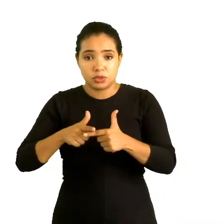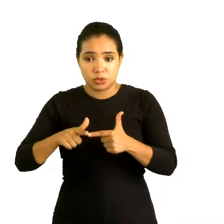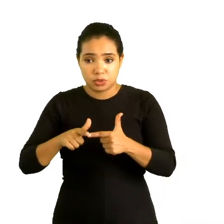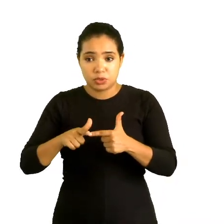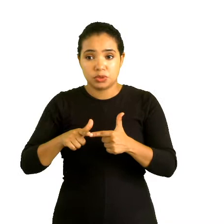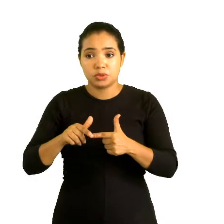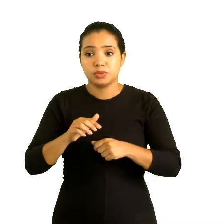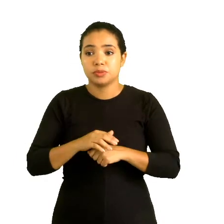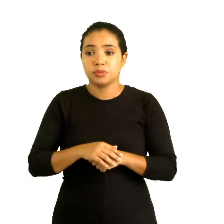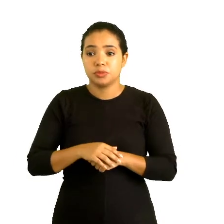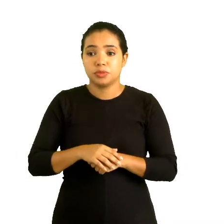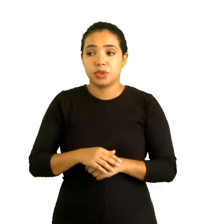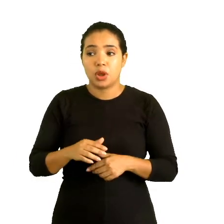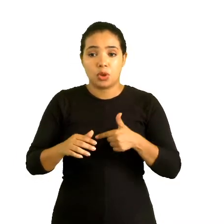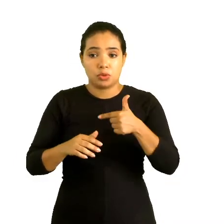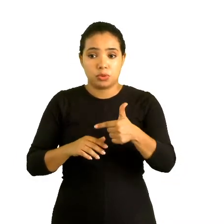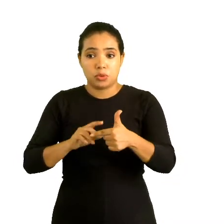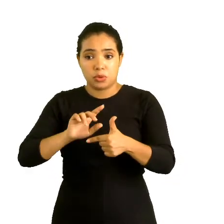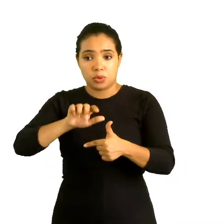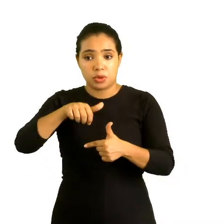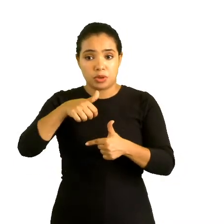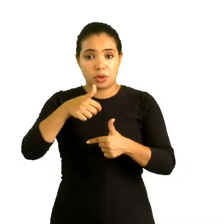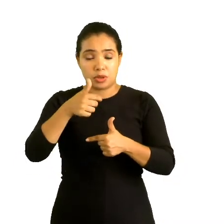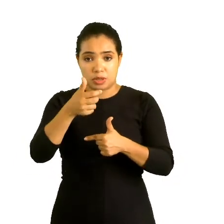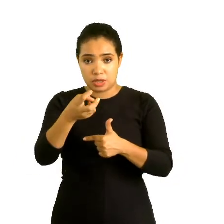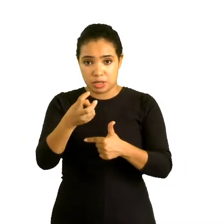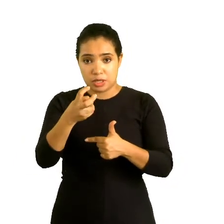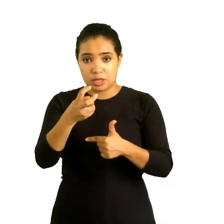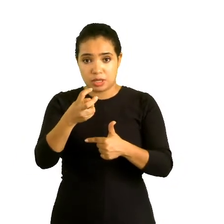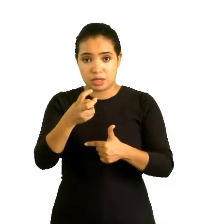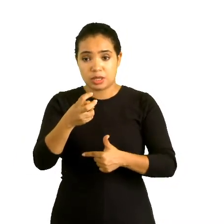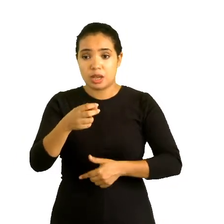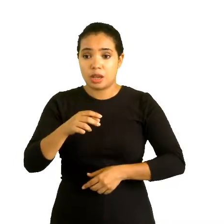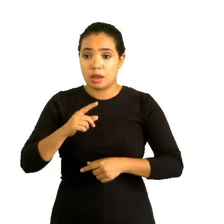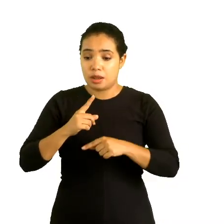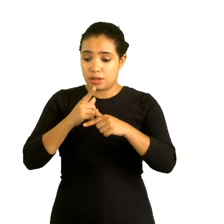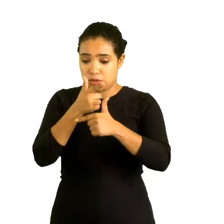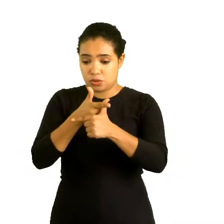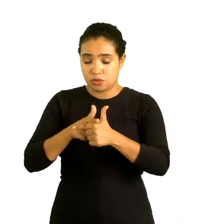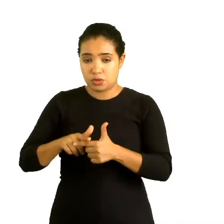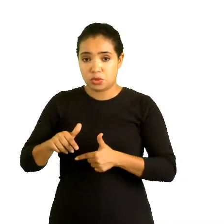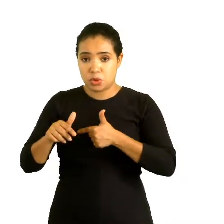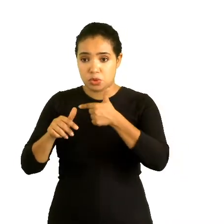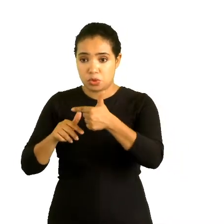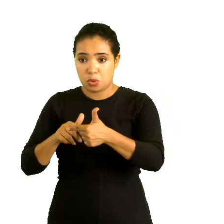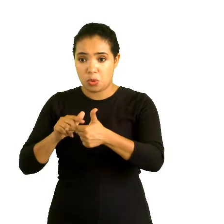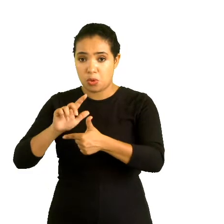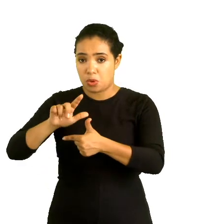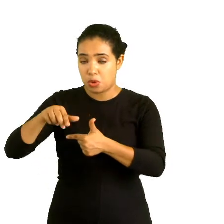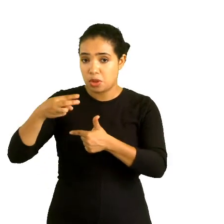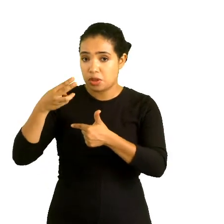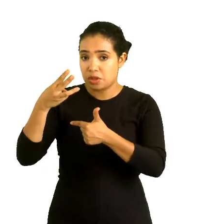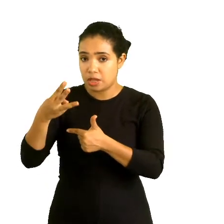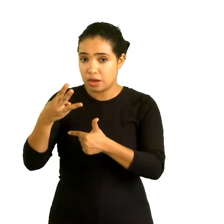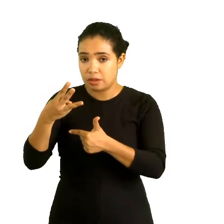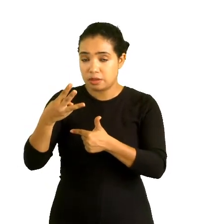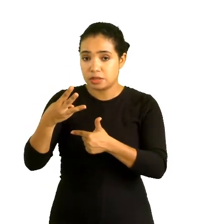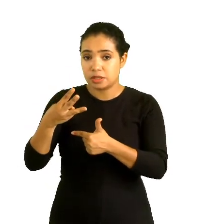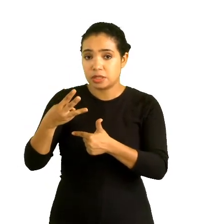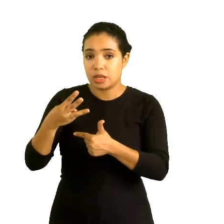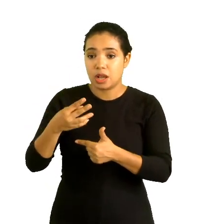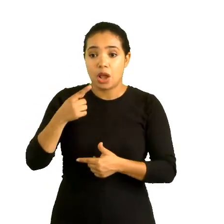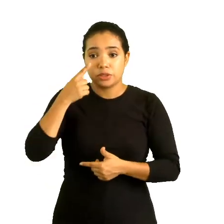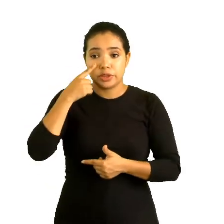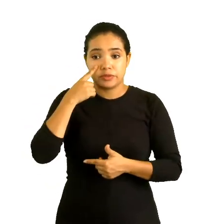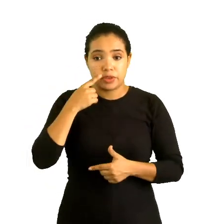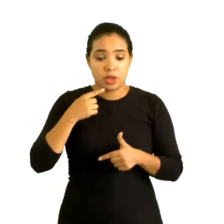potências. Dois elevado à quinta, dividido por dois elevado ao cubo. São duas potências que estão sendo